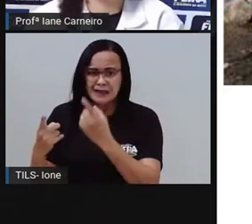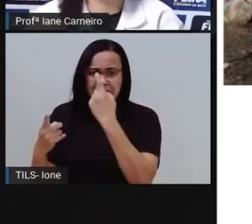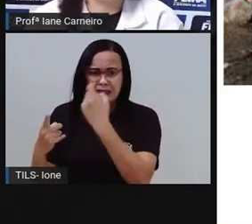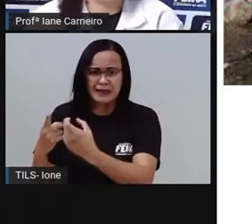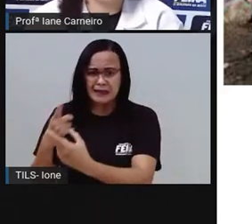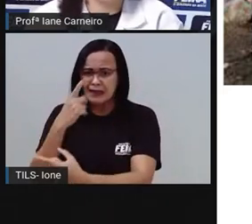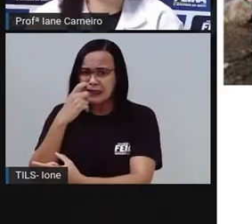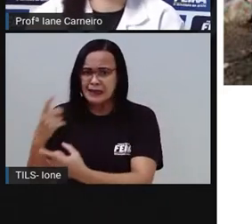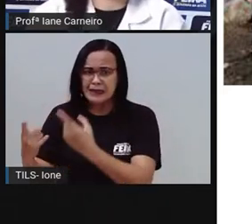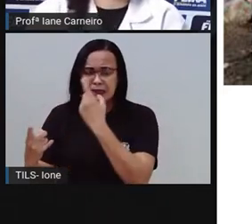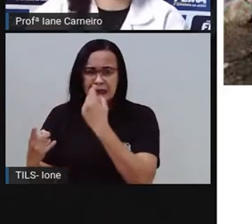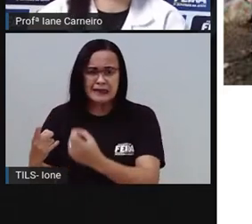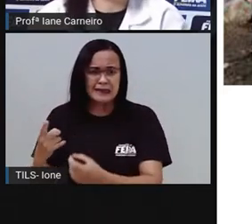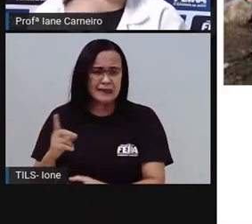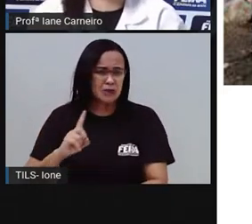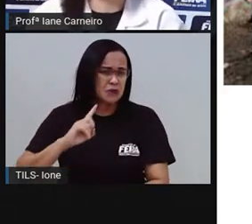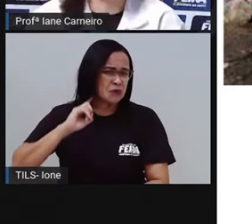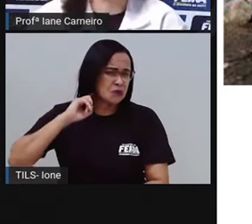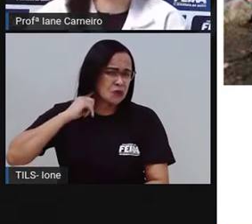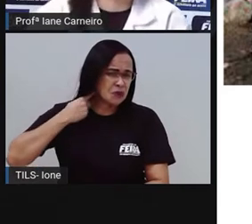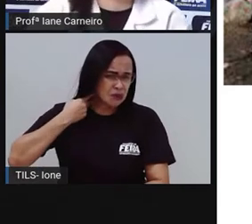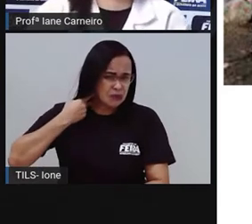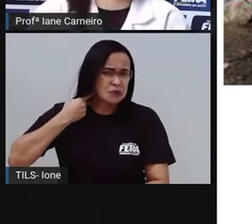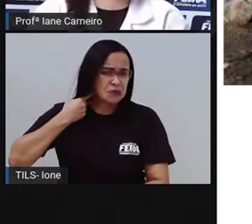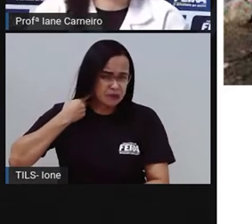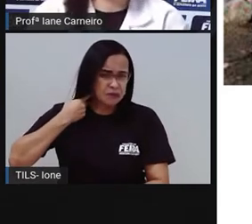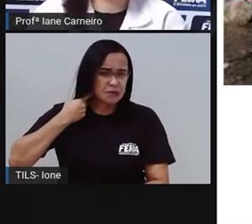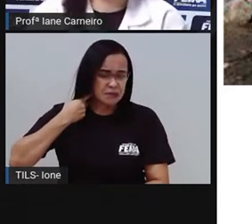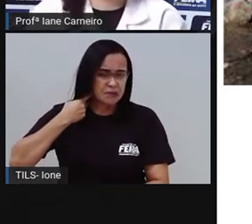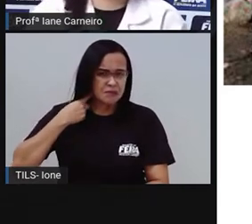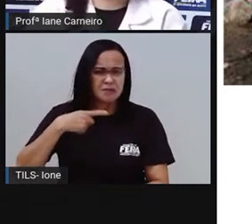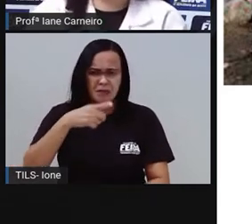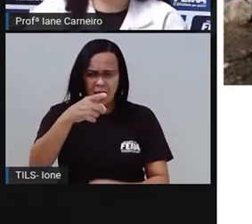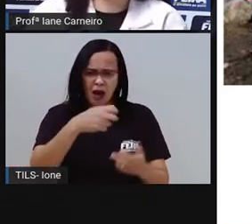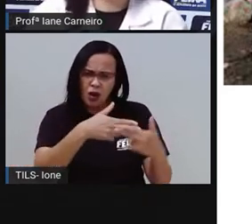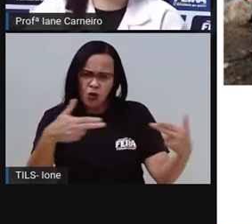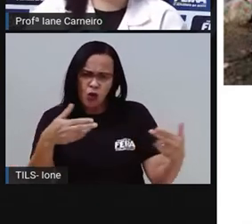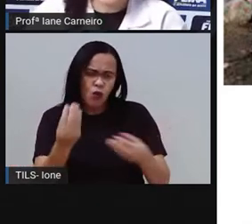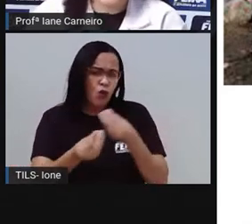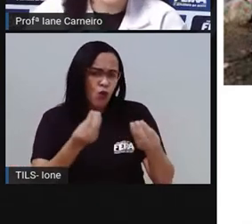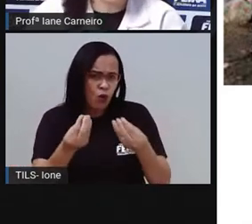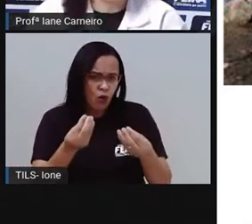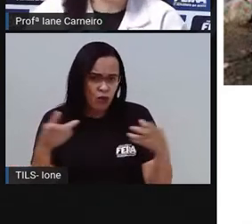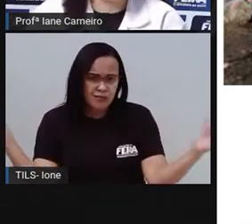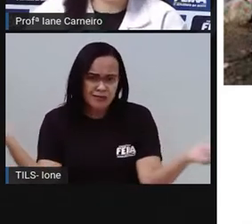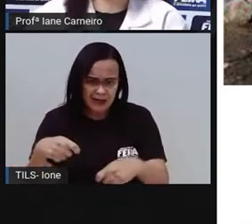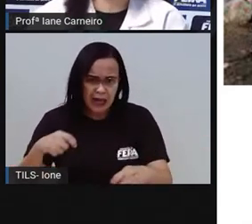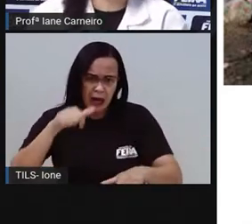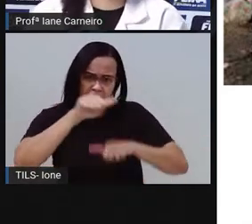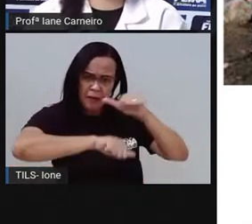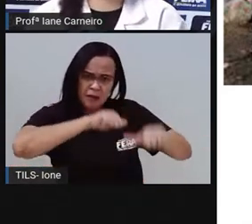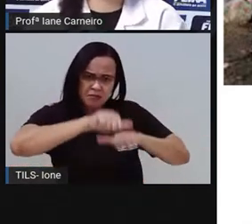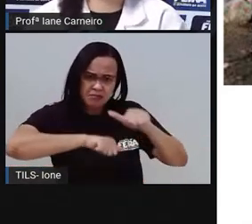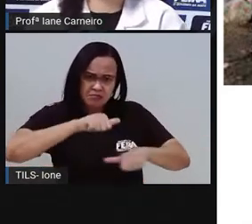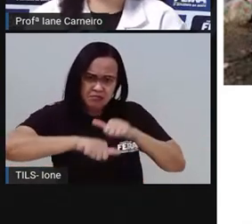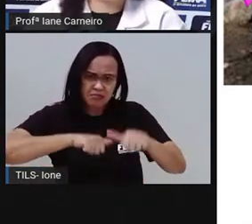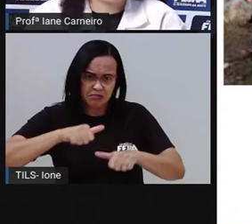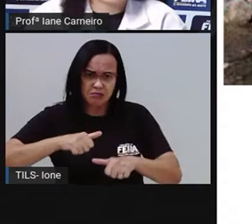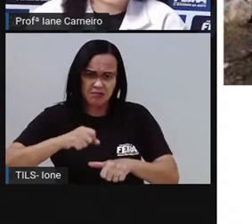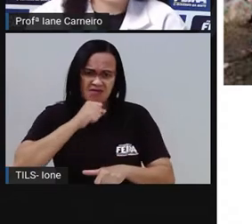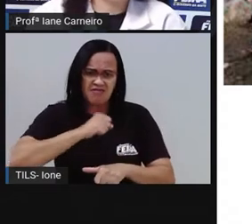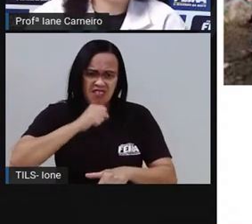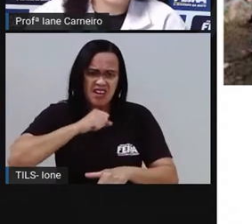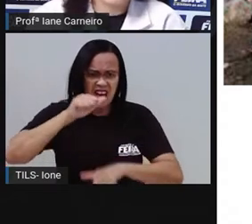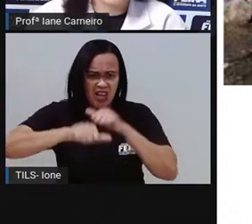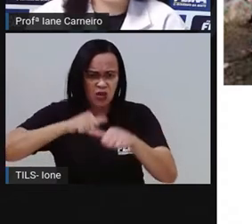estão aqui, ó, na beira desse rio aqui, dessa lagoa, será que essas coisas poderiam ser recicladas? Né? Então, aqui tem uma